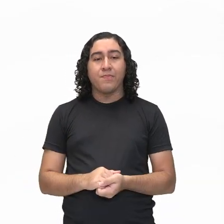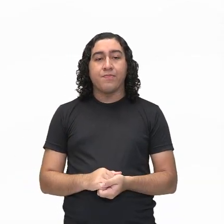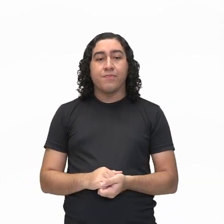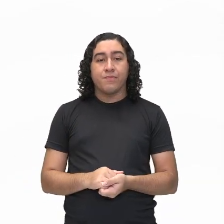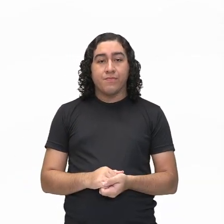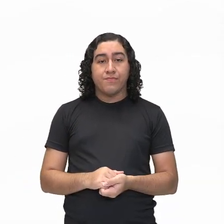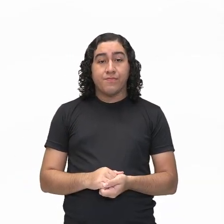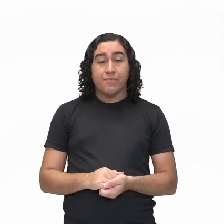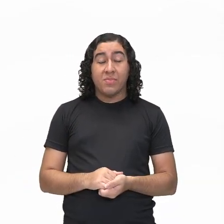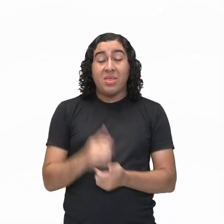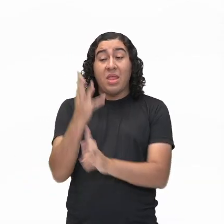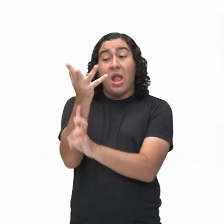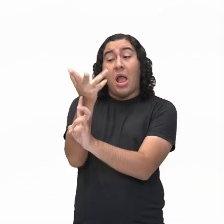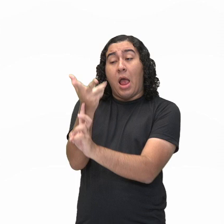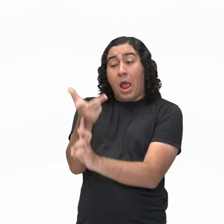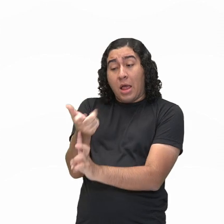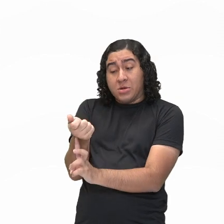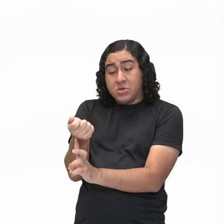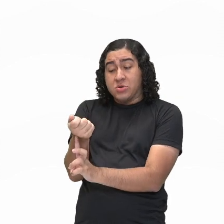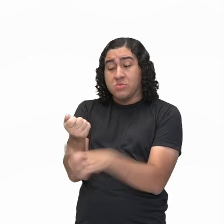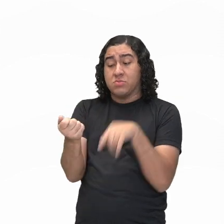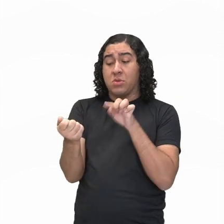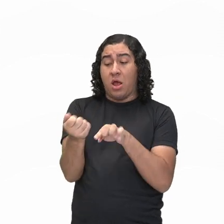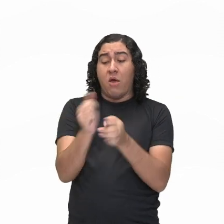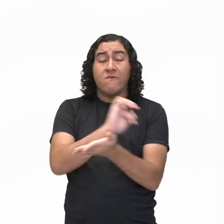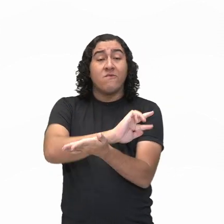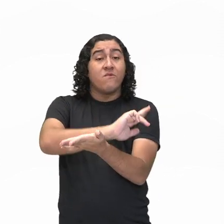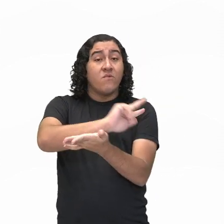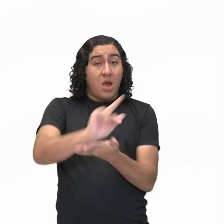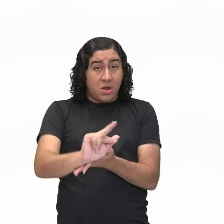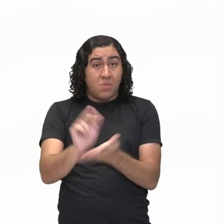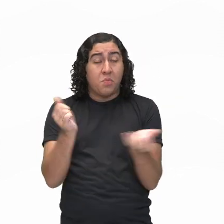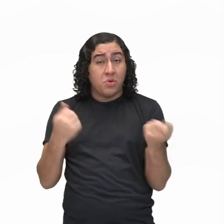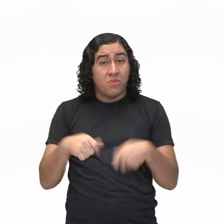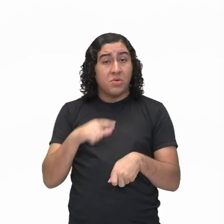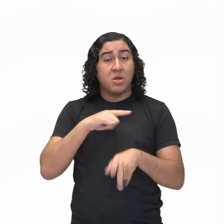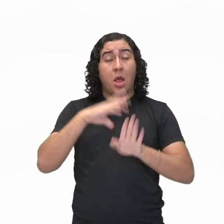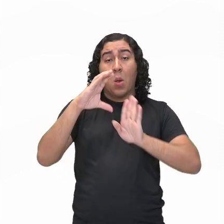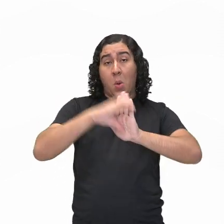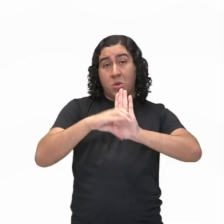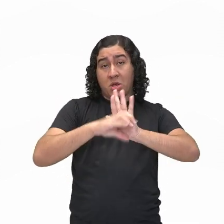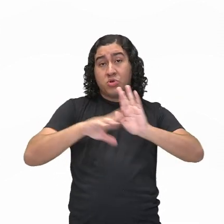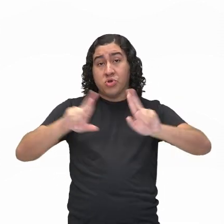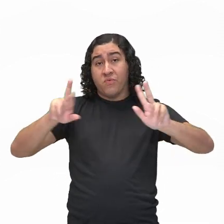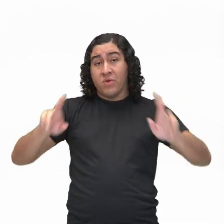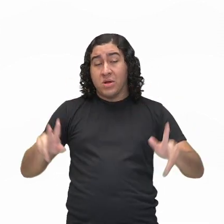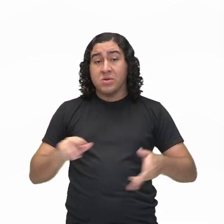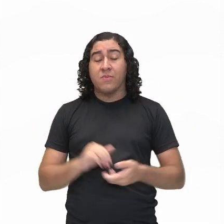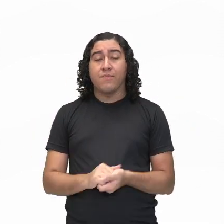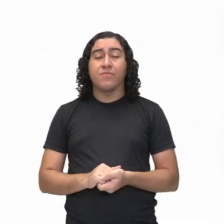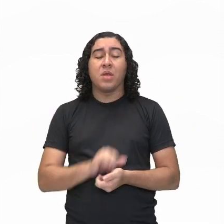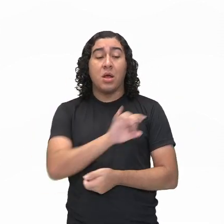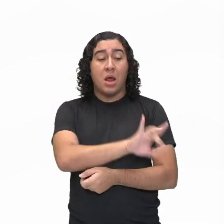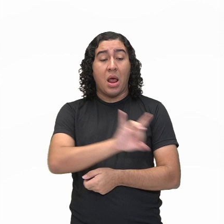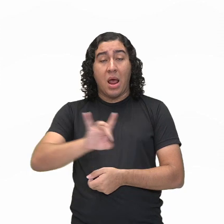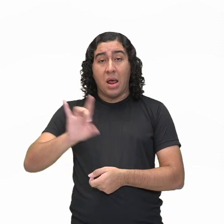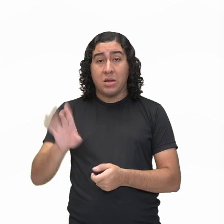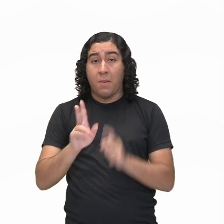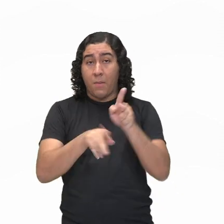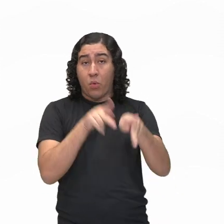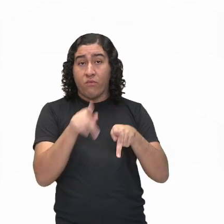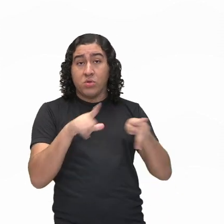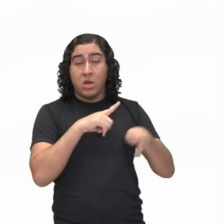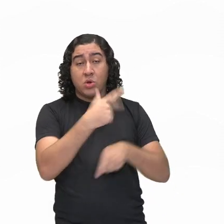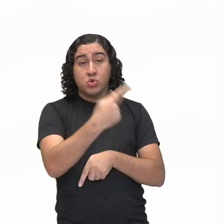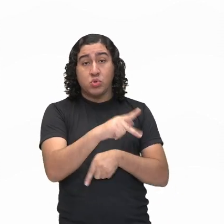arte existe de muitas formas, com diferentes conceitos. Cada civilização produz arte e a